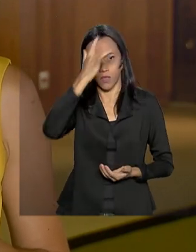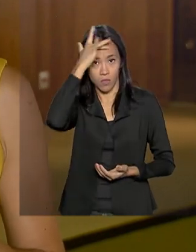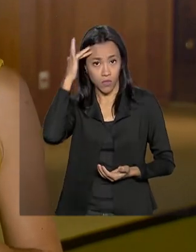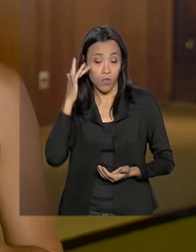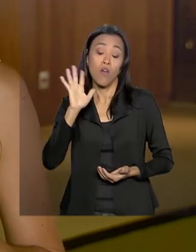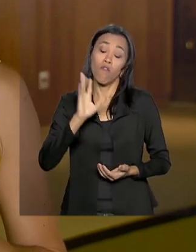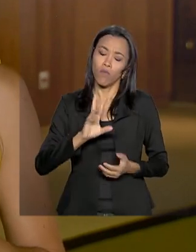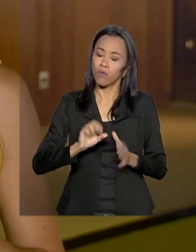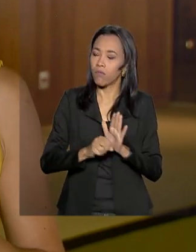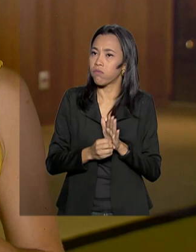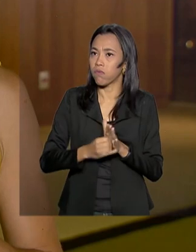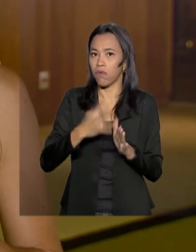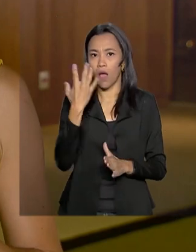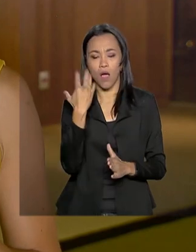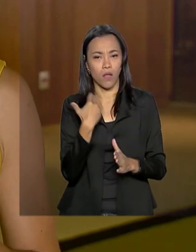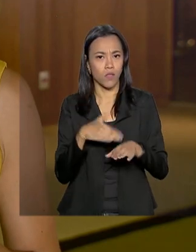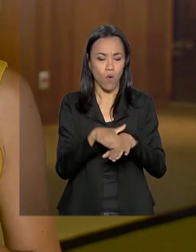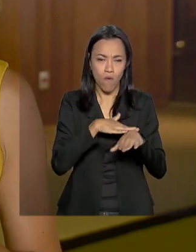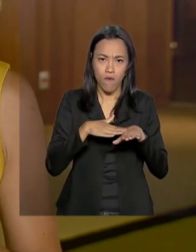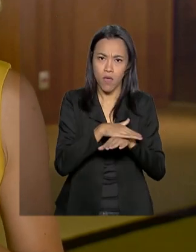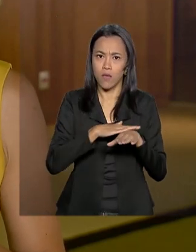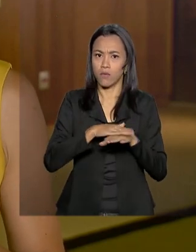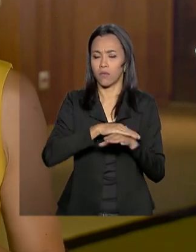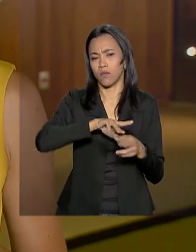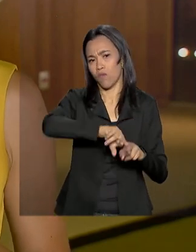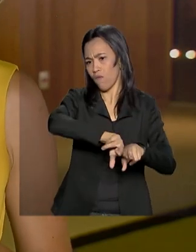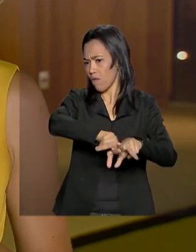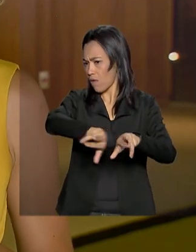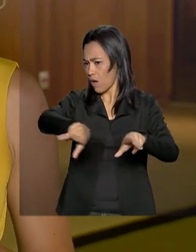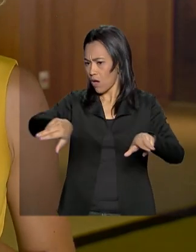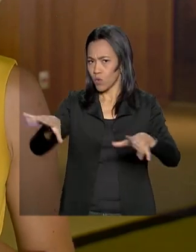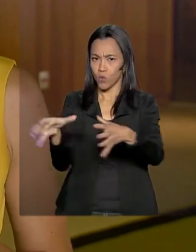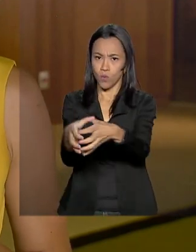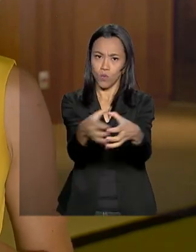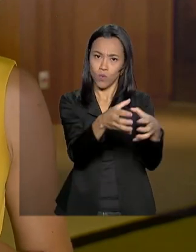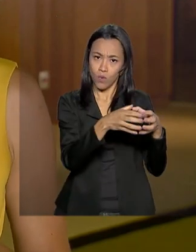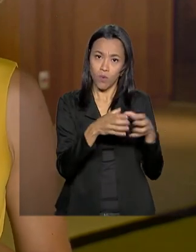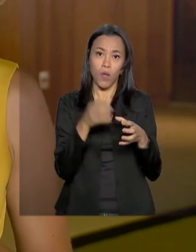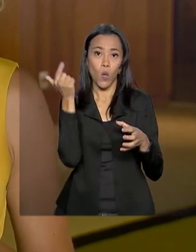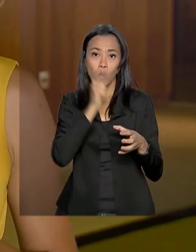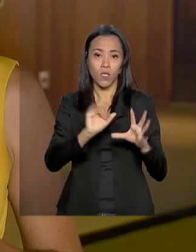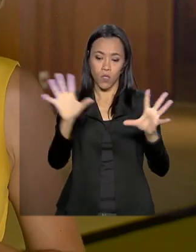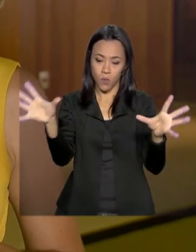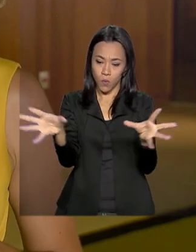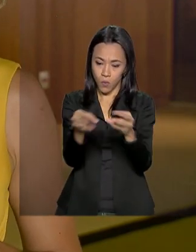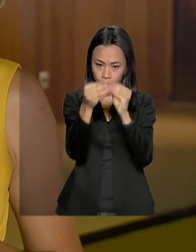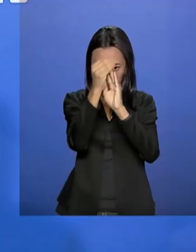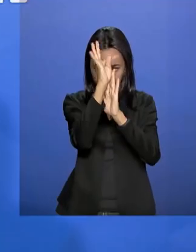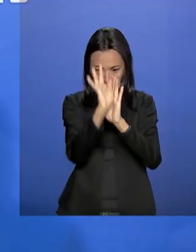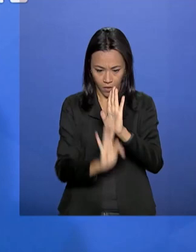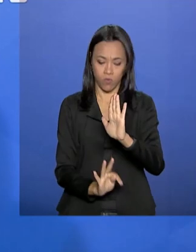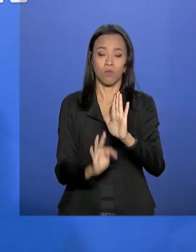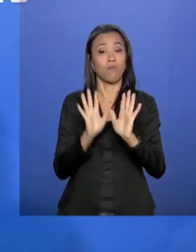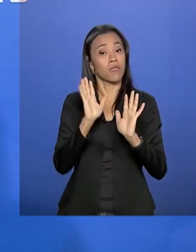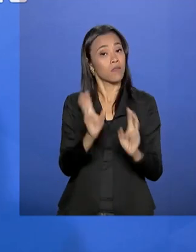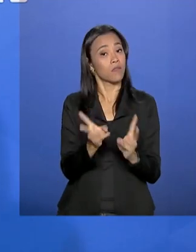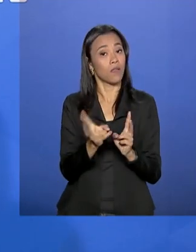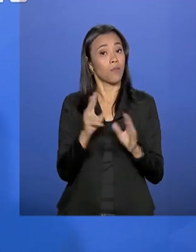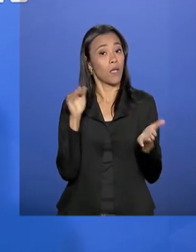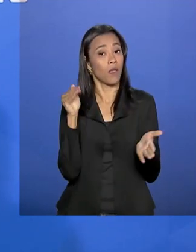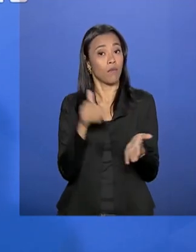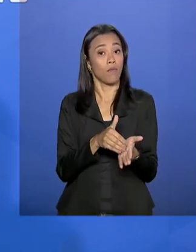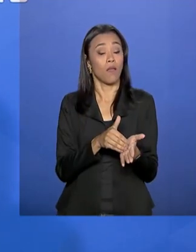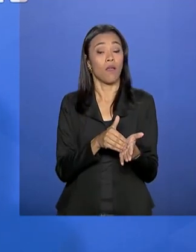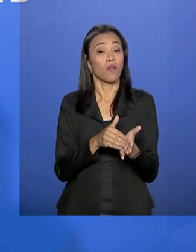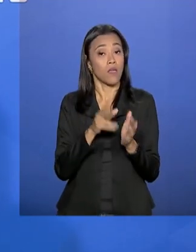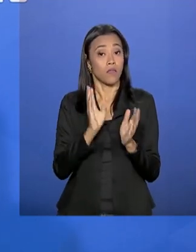negociações com os setores envolvidos para se chegar a um texto final. Mas tudo feito no limite da lei. Eu sempre disse, nas